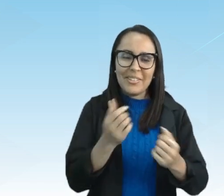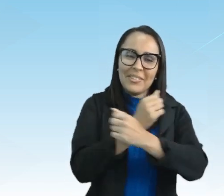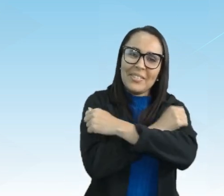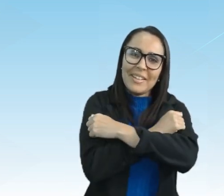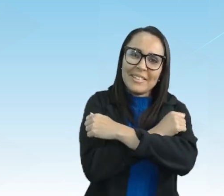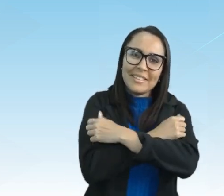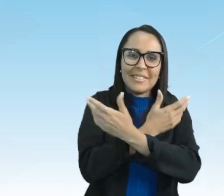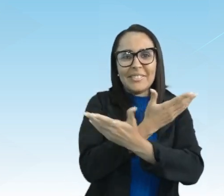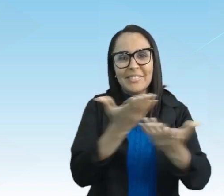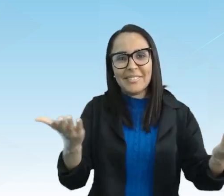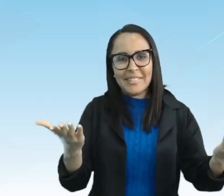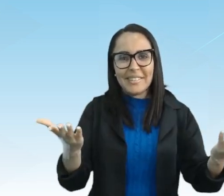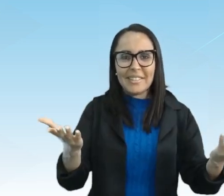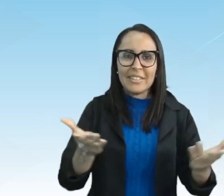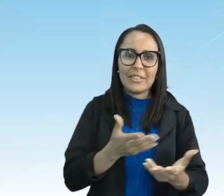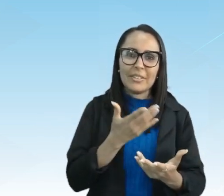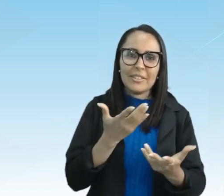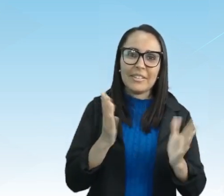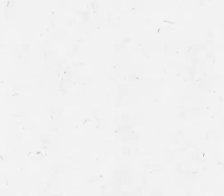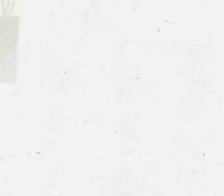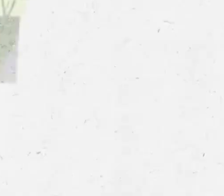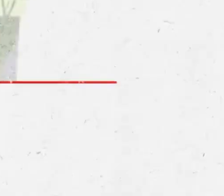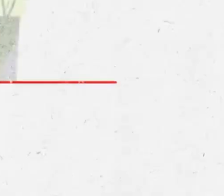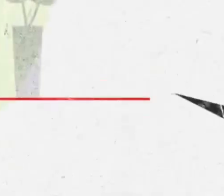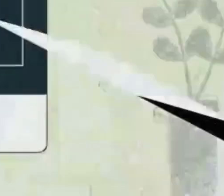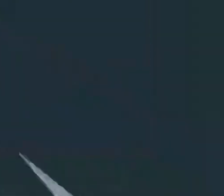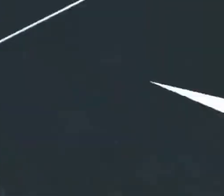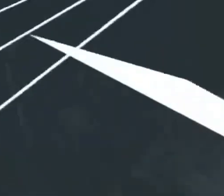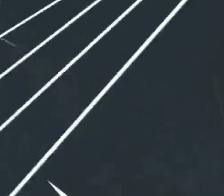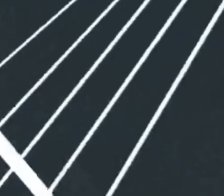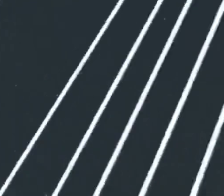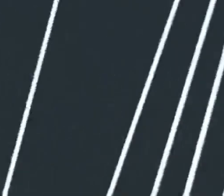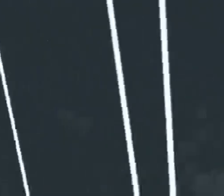forte abraço a todos vocês e continue conosco o